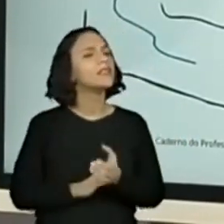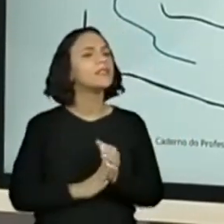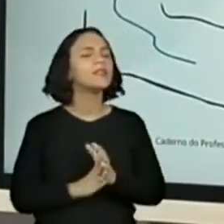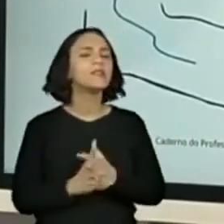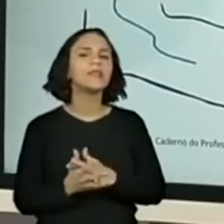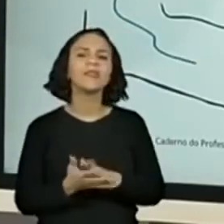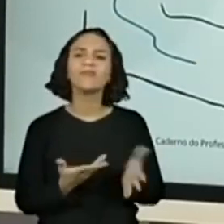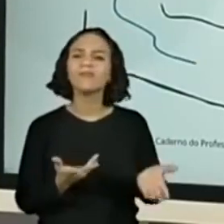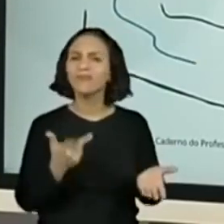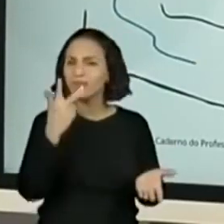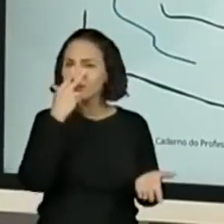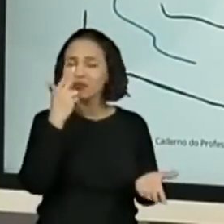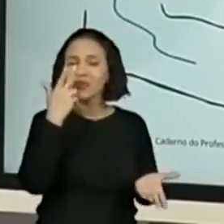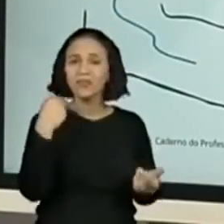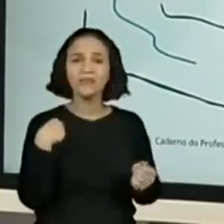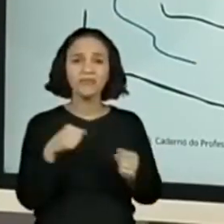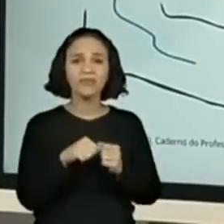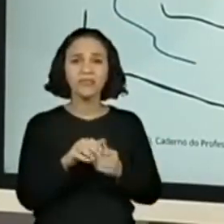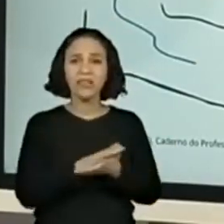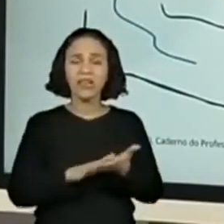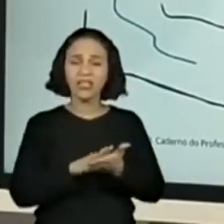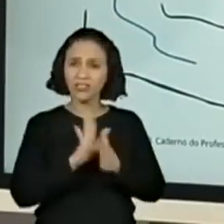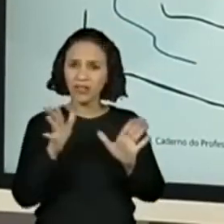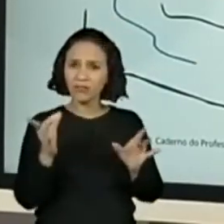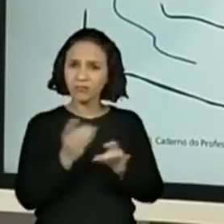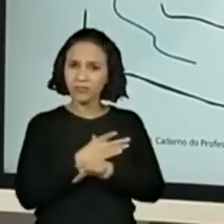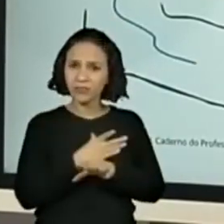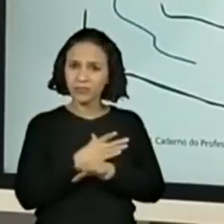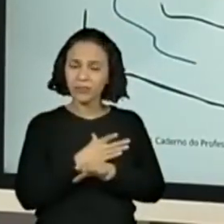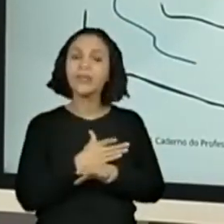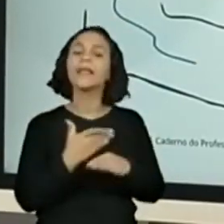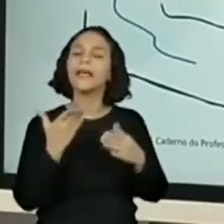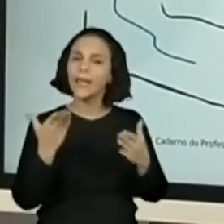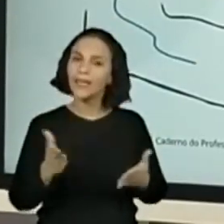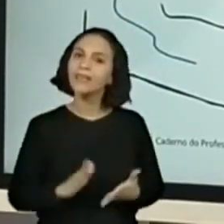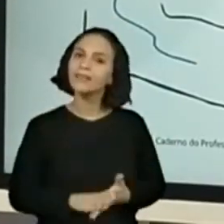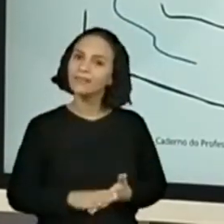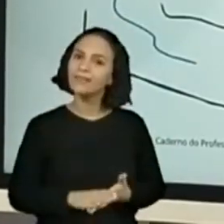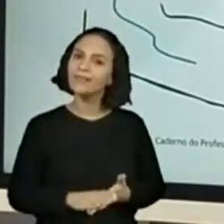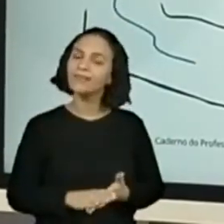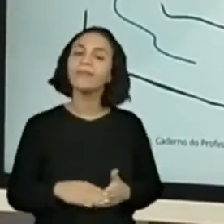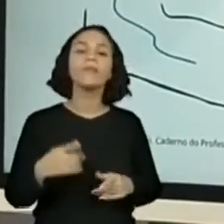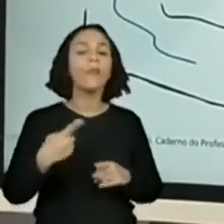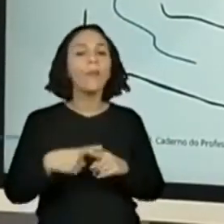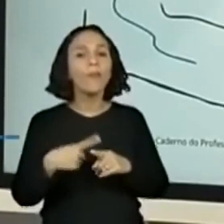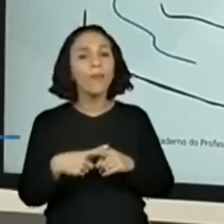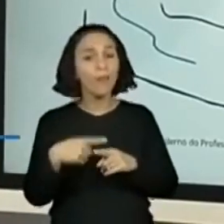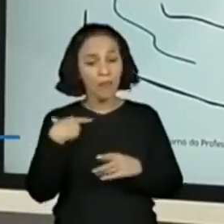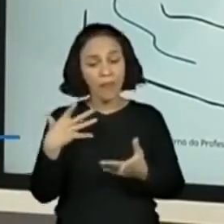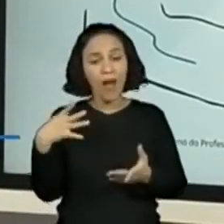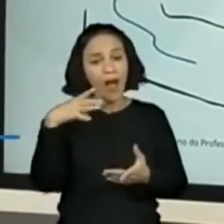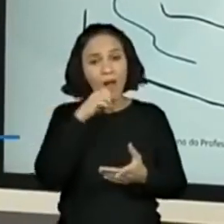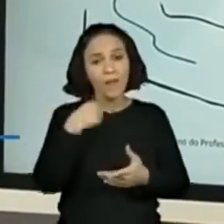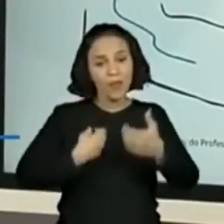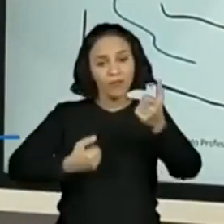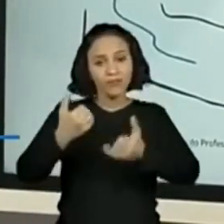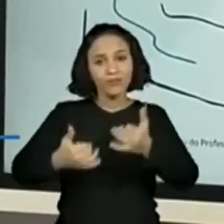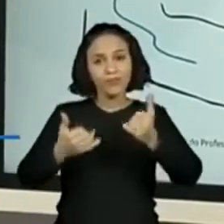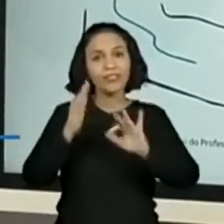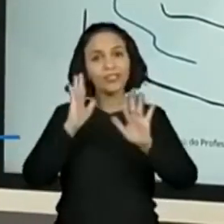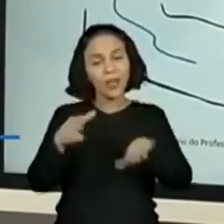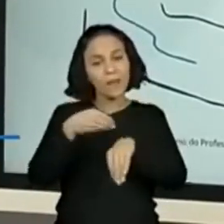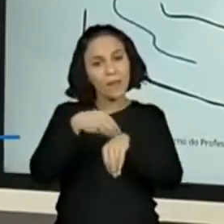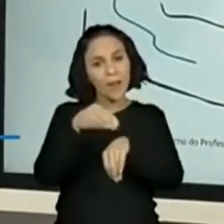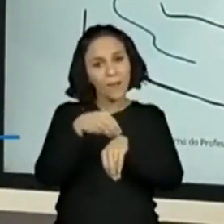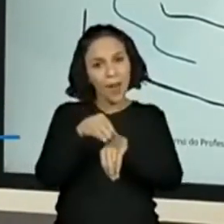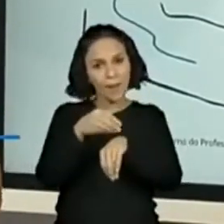Parece que a gente nem fez nada e a gente já viu tudo isso. Pois é, olha quanta coisa a gente já fez só nesse pedacinho de aula, certo?